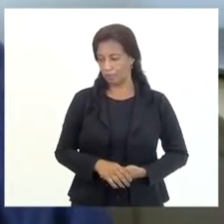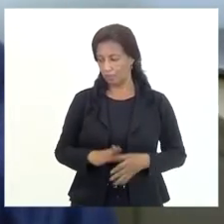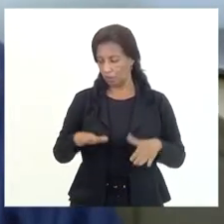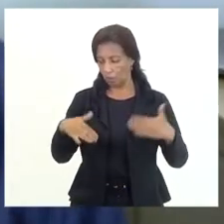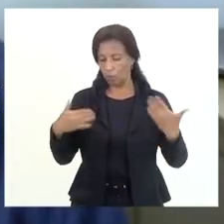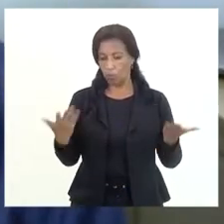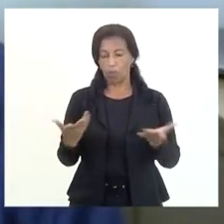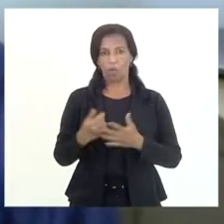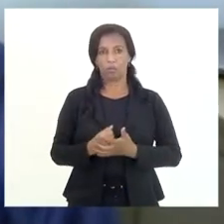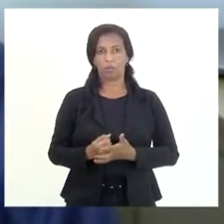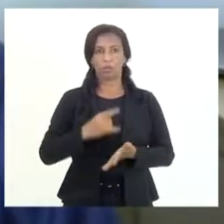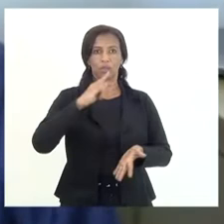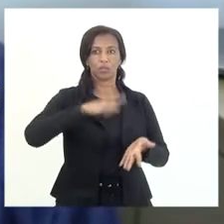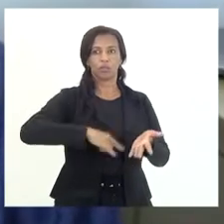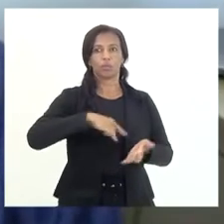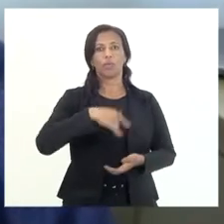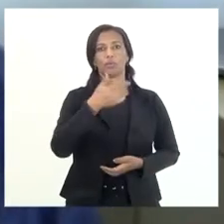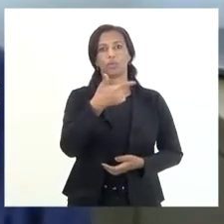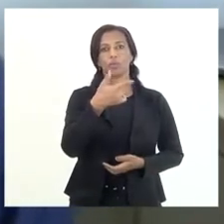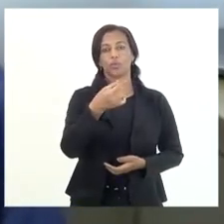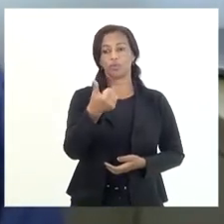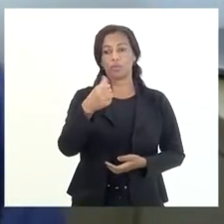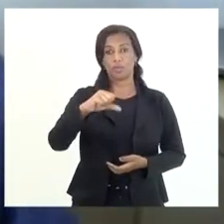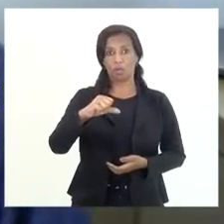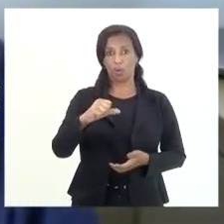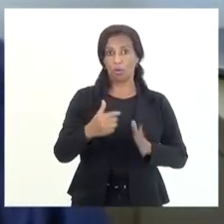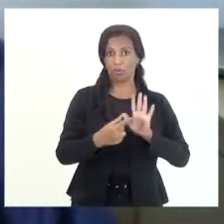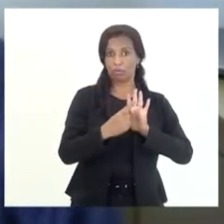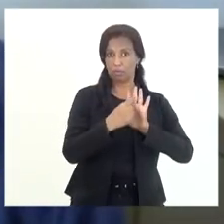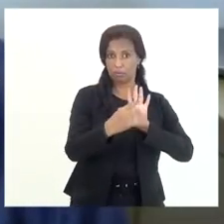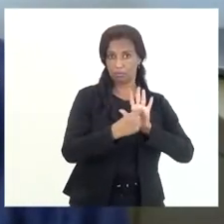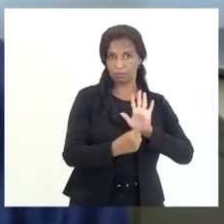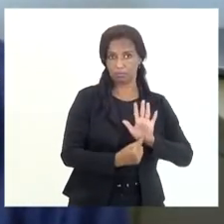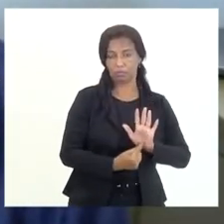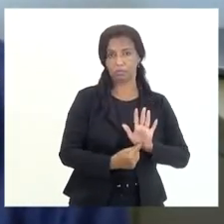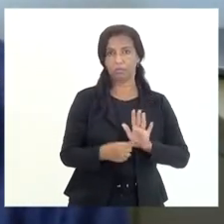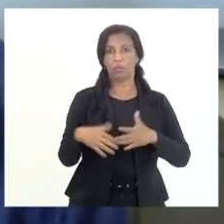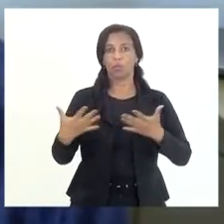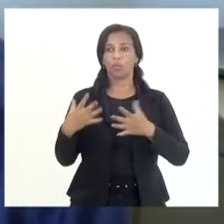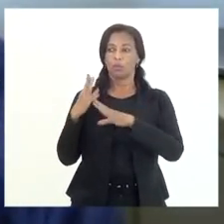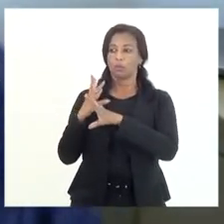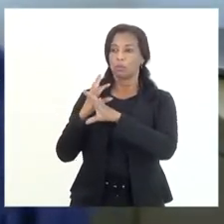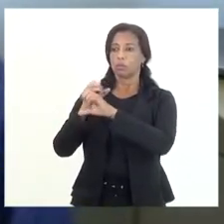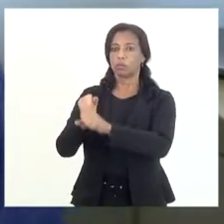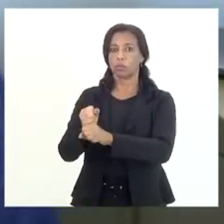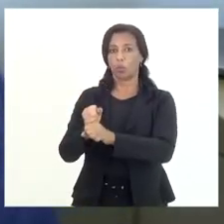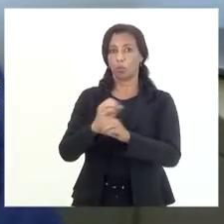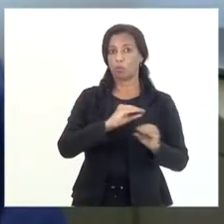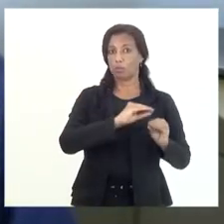Das contas de 19, que eu queria destacar. Quando eu vou para as contas de 20,